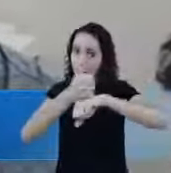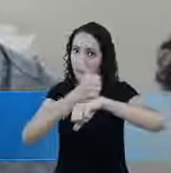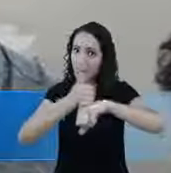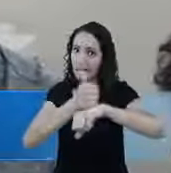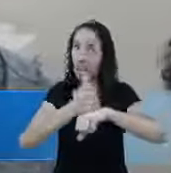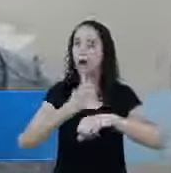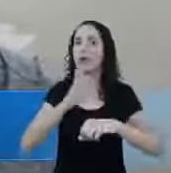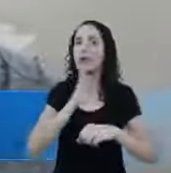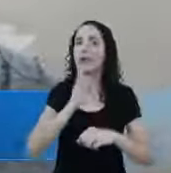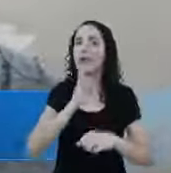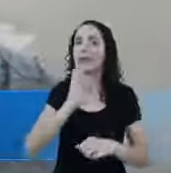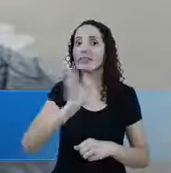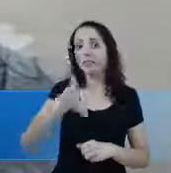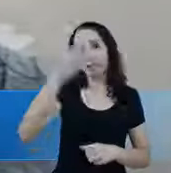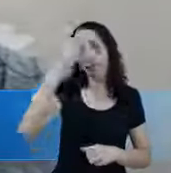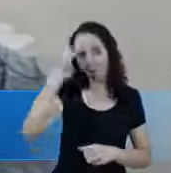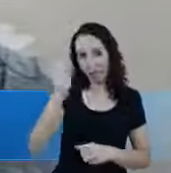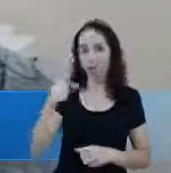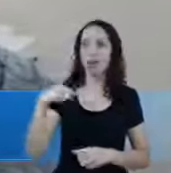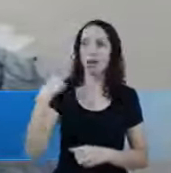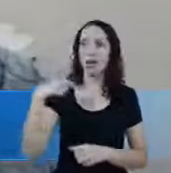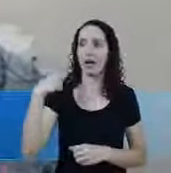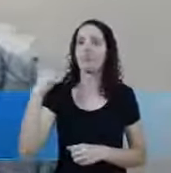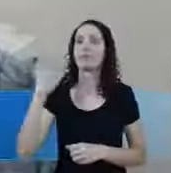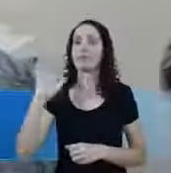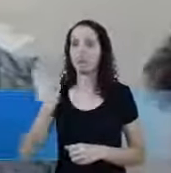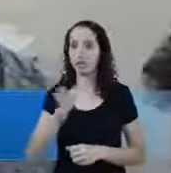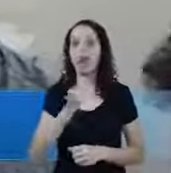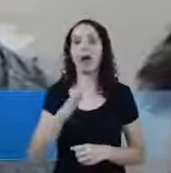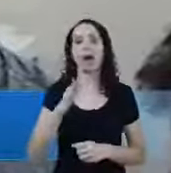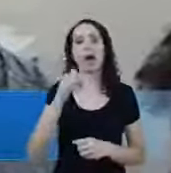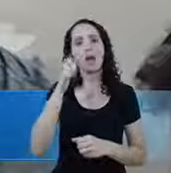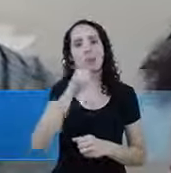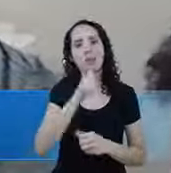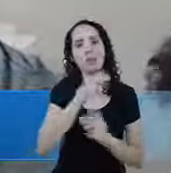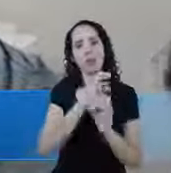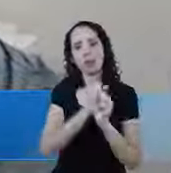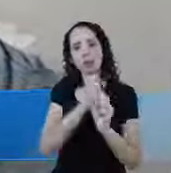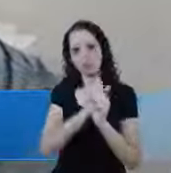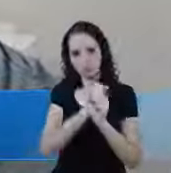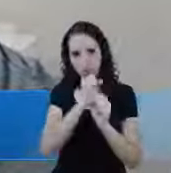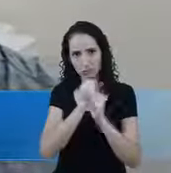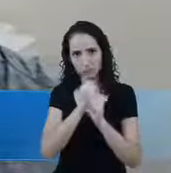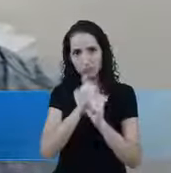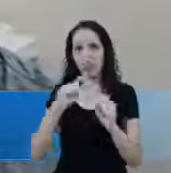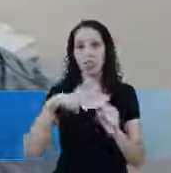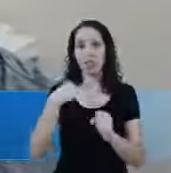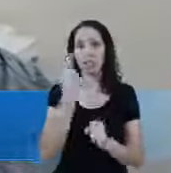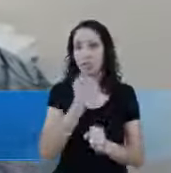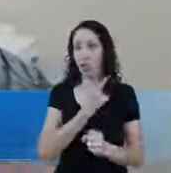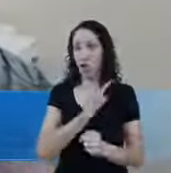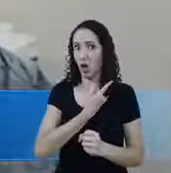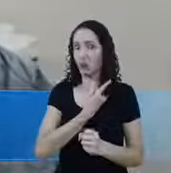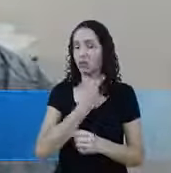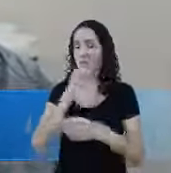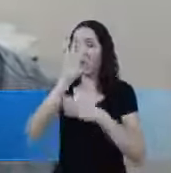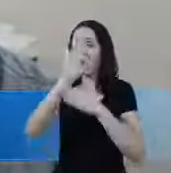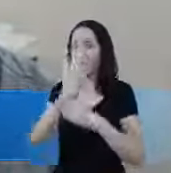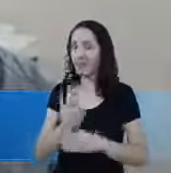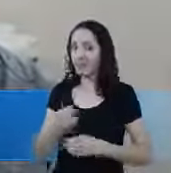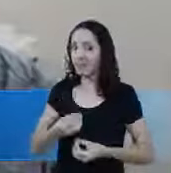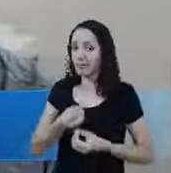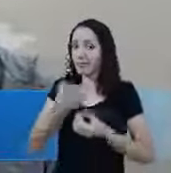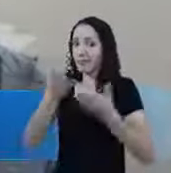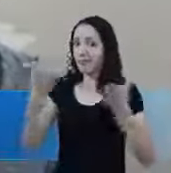Então o João É também especialista Em políticas públicas A Márcia Contadora Então nós estamos aqui Para poder oferecer Essa ajuda Para